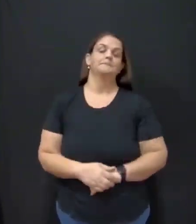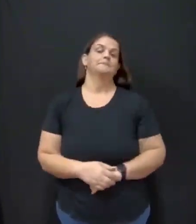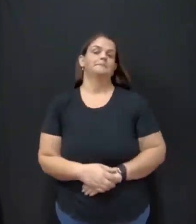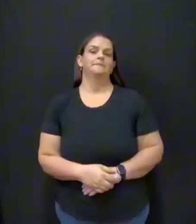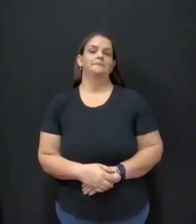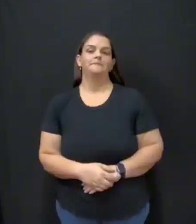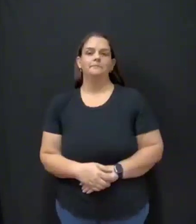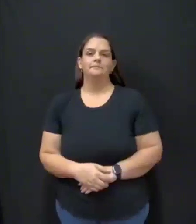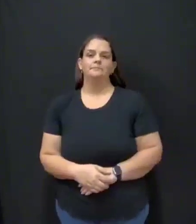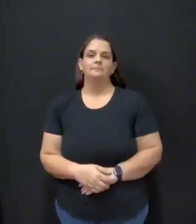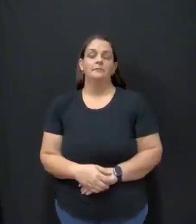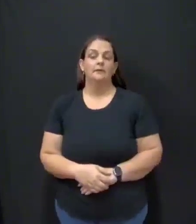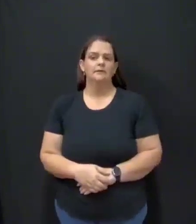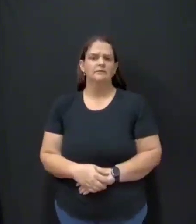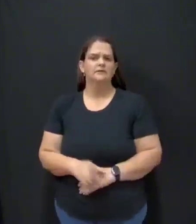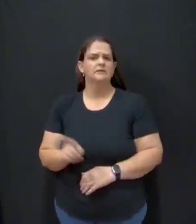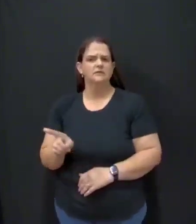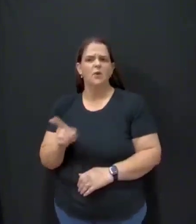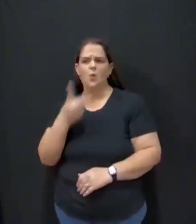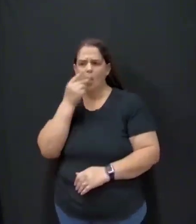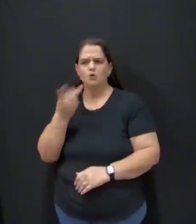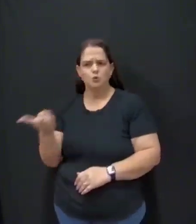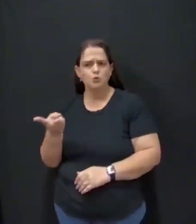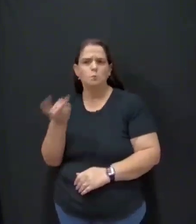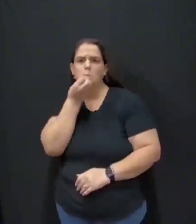e eu os tenho como muito bons.